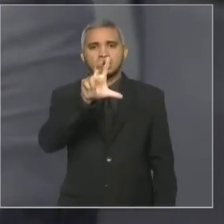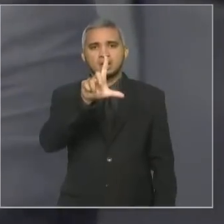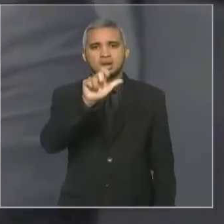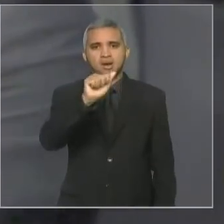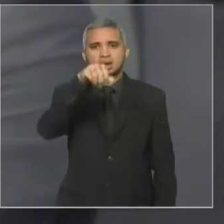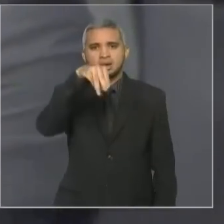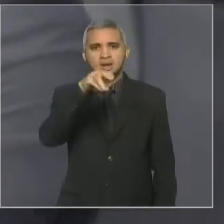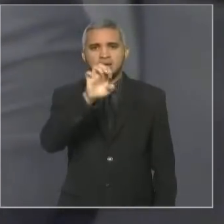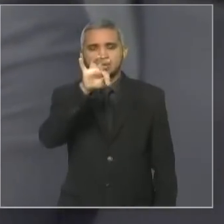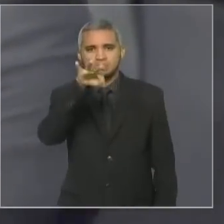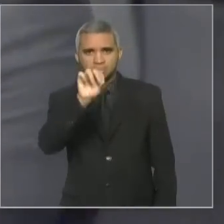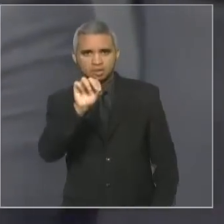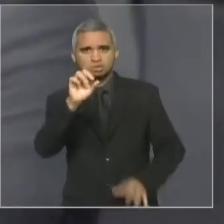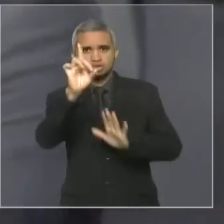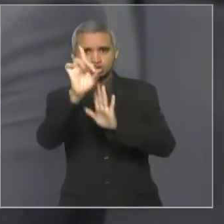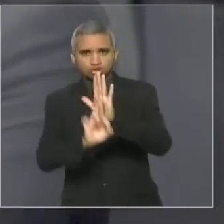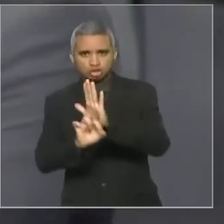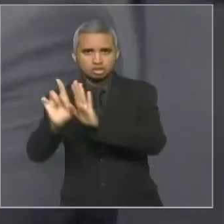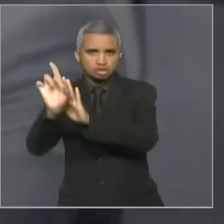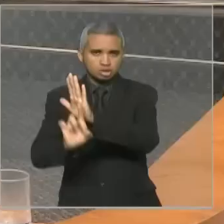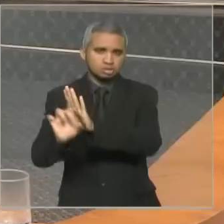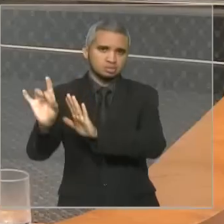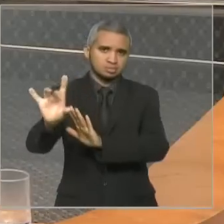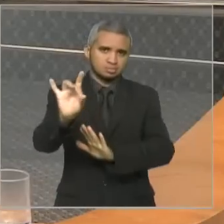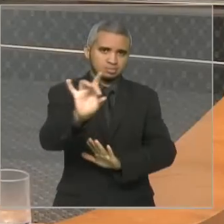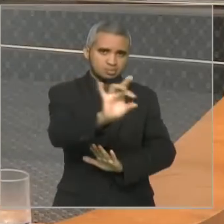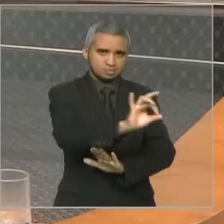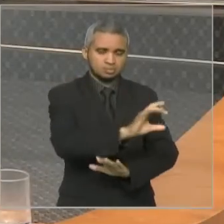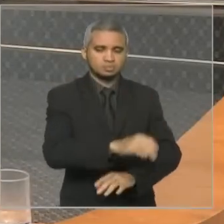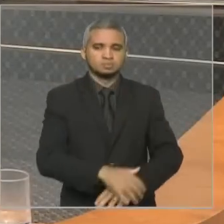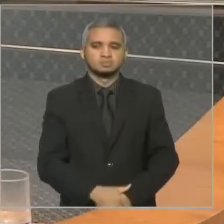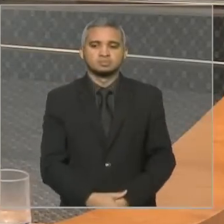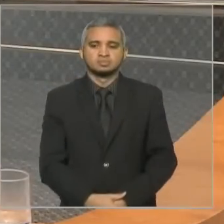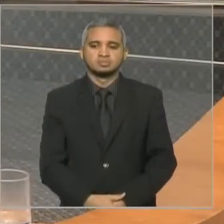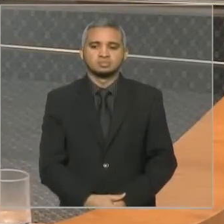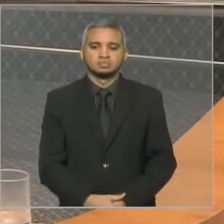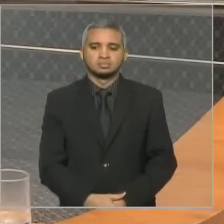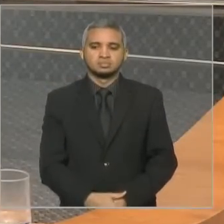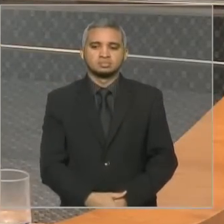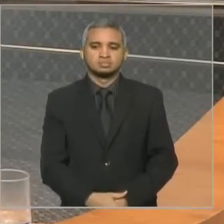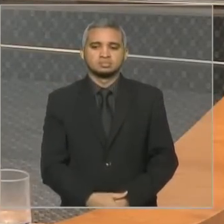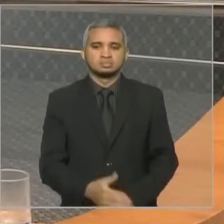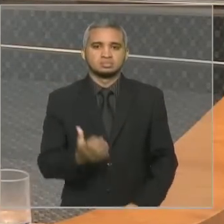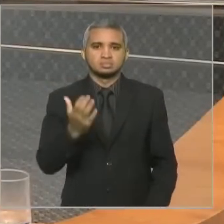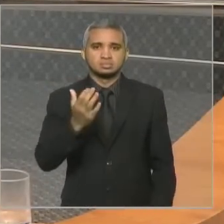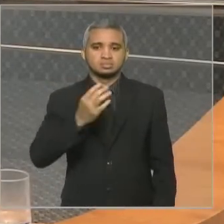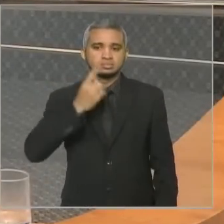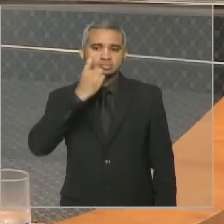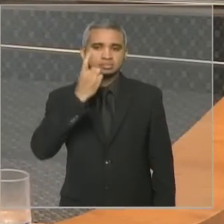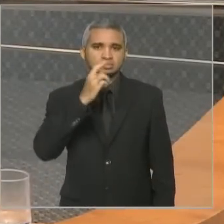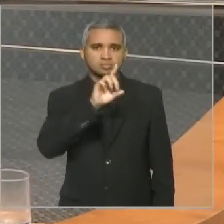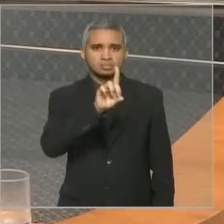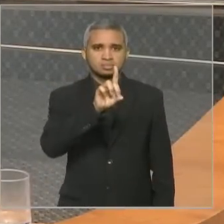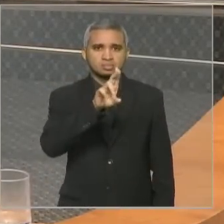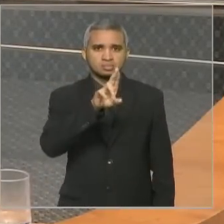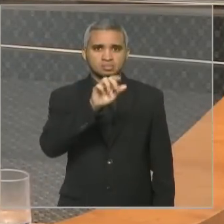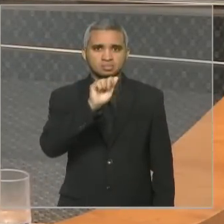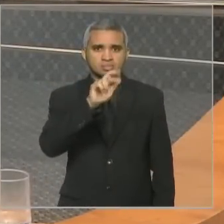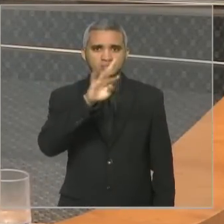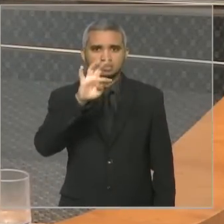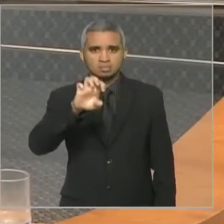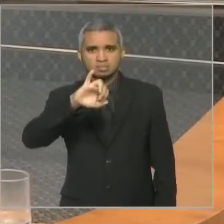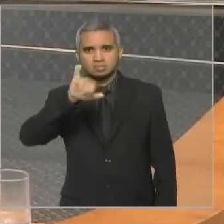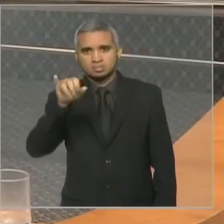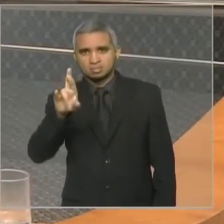uma vez, parabéns, muito obrigado pela parte. Obrigado, deputado Elio. Deputado César. Deputado Adriano. Deputado Duarte Junho e depois deputado Adriano.